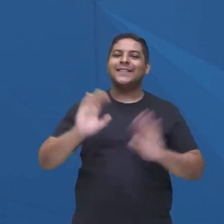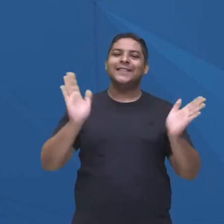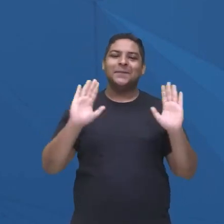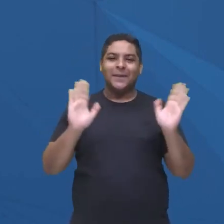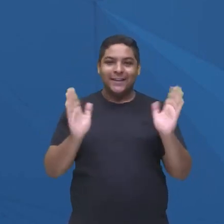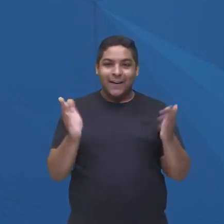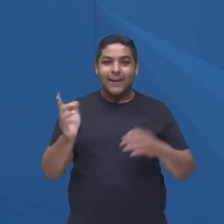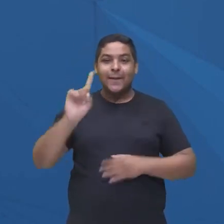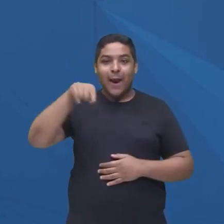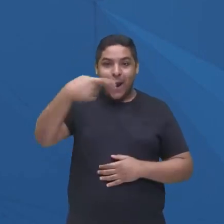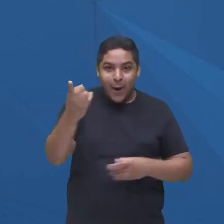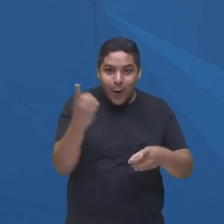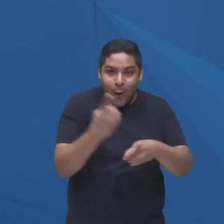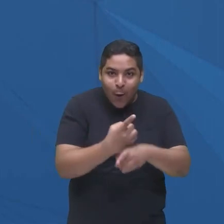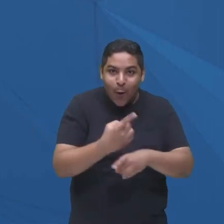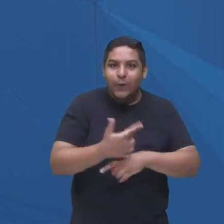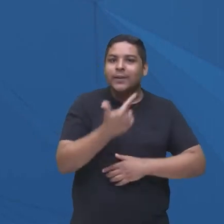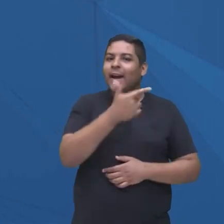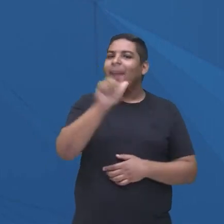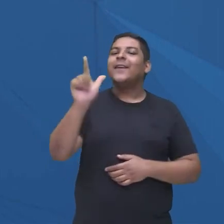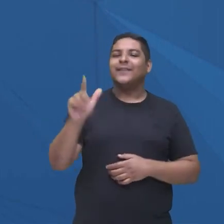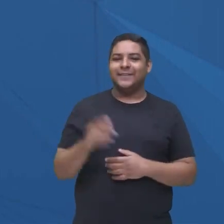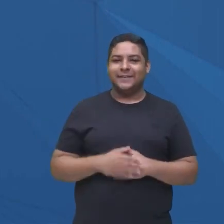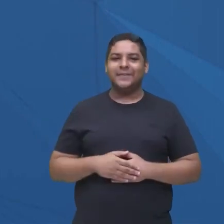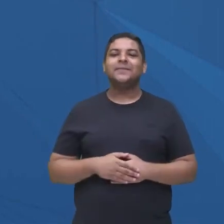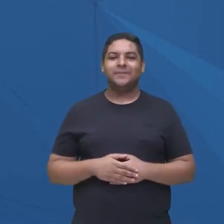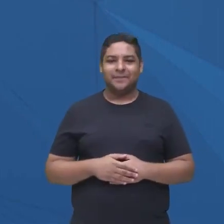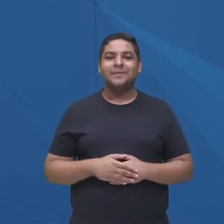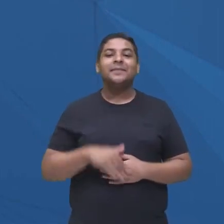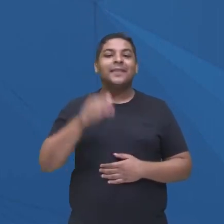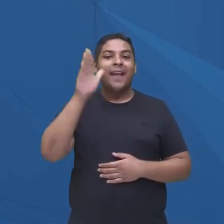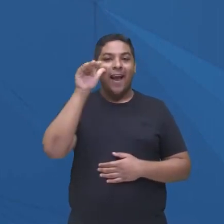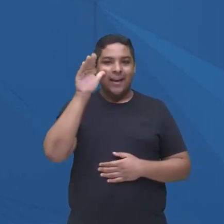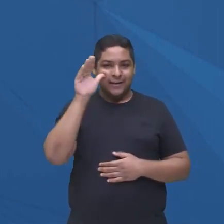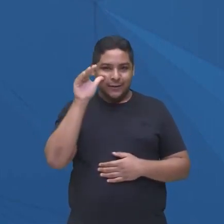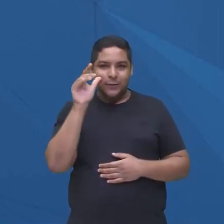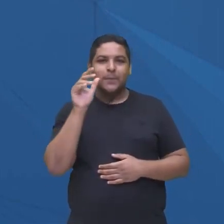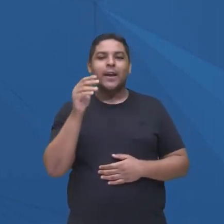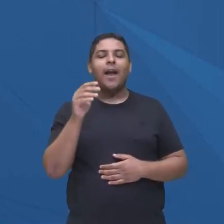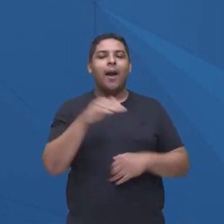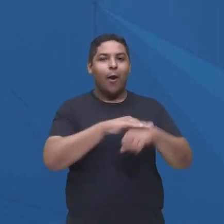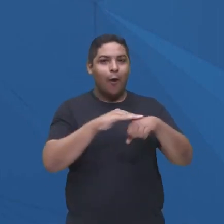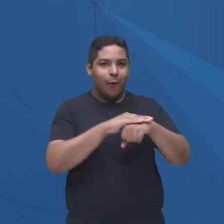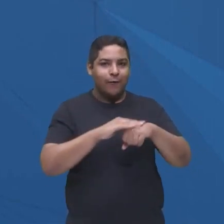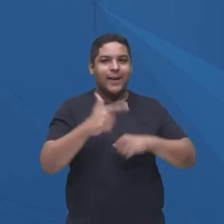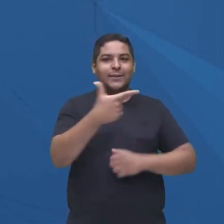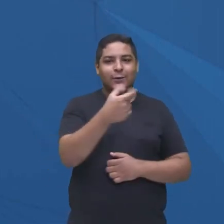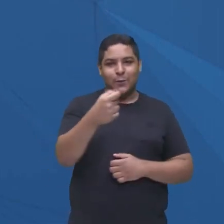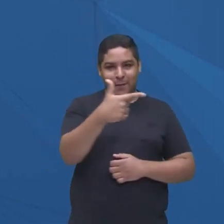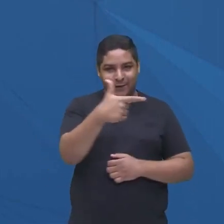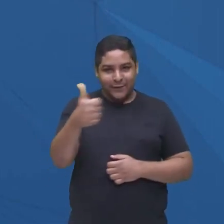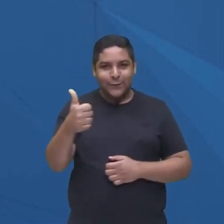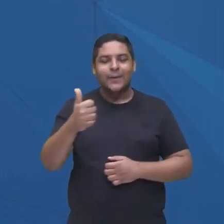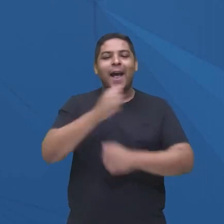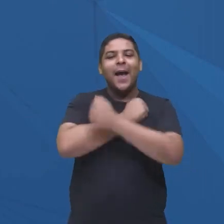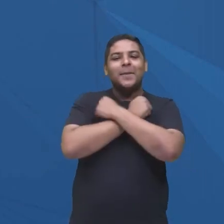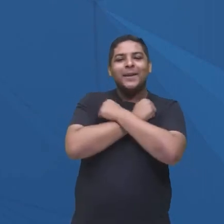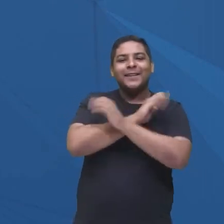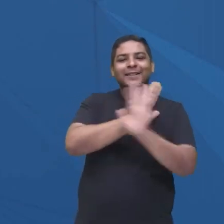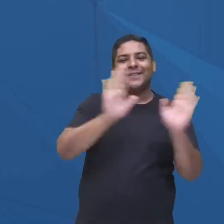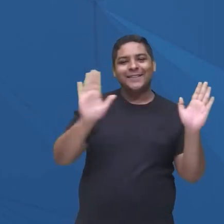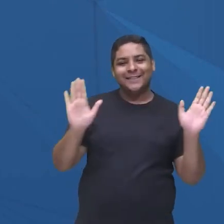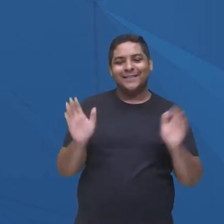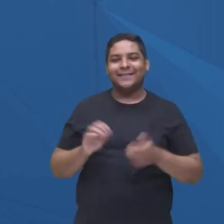gente se encontra num próximo episódio da nossa temporada de espiaça conversa 2021. Um abraço a todos e tchau, tchau!